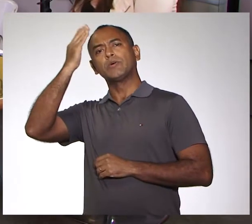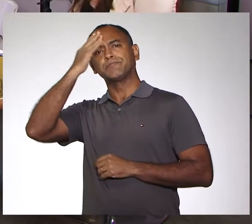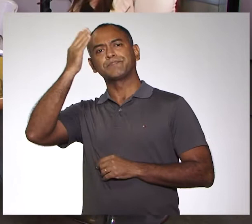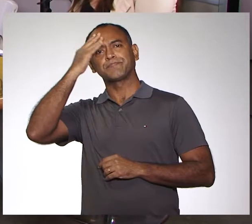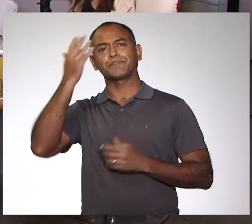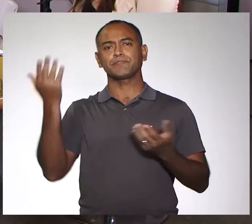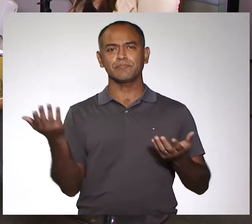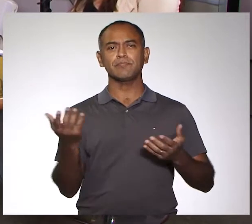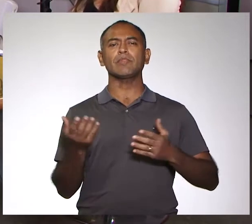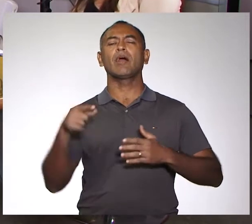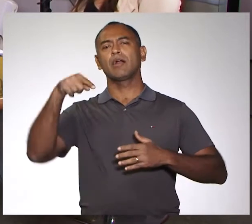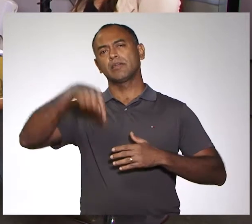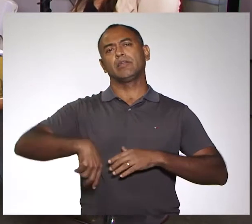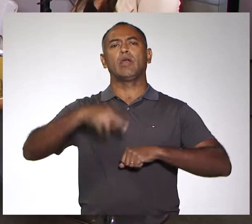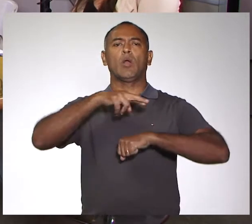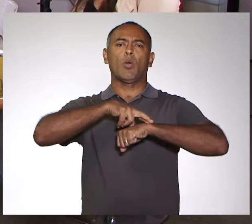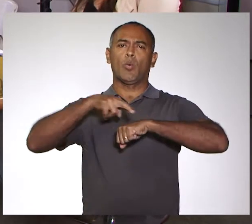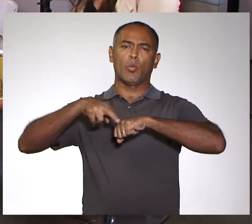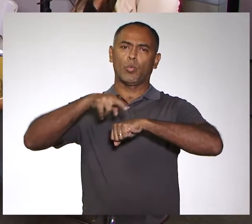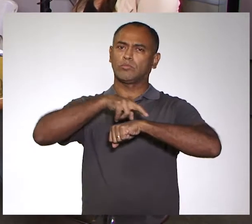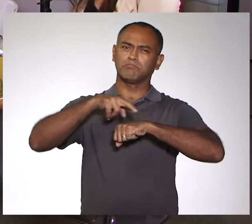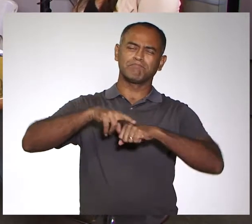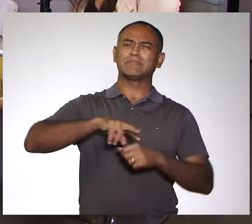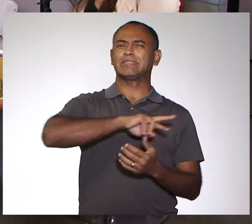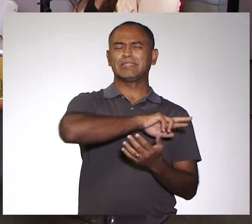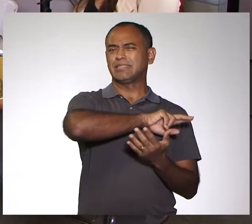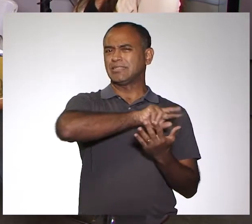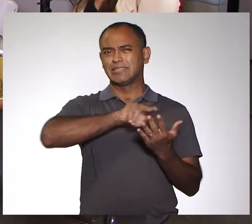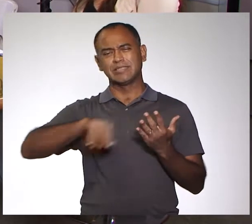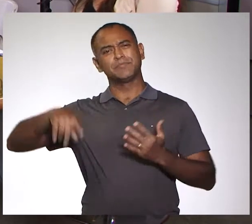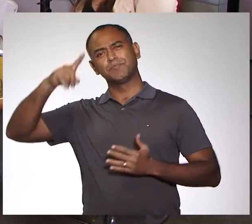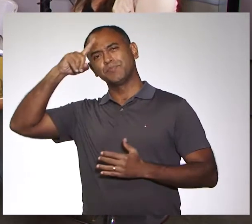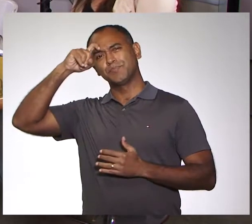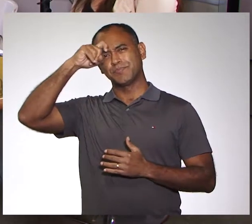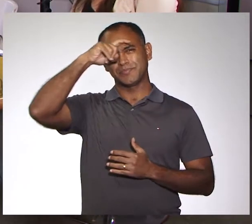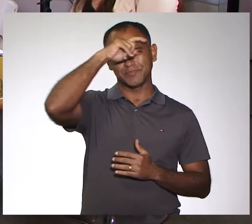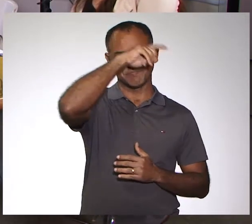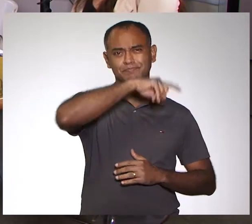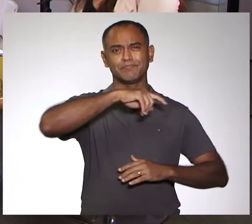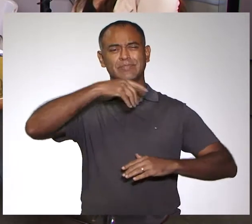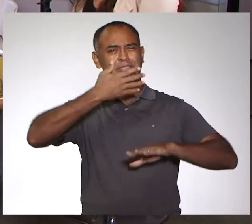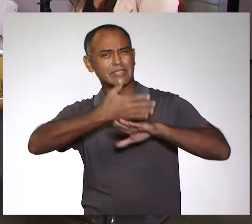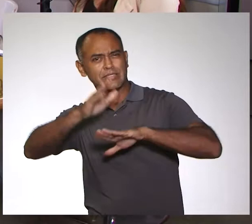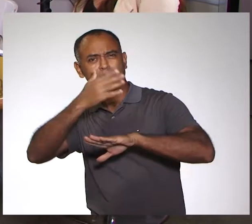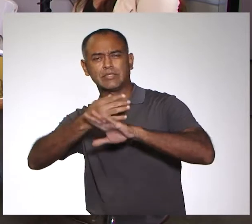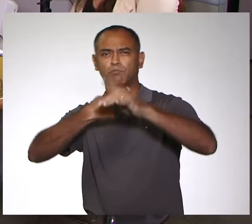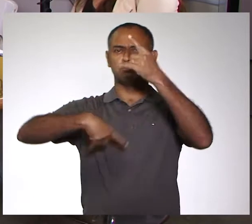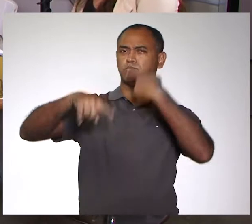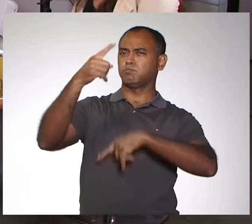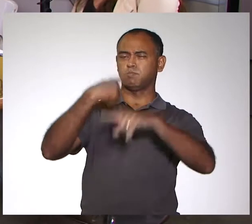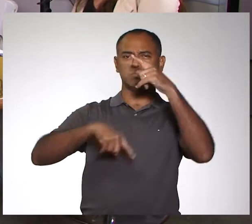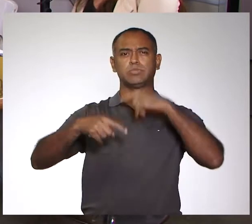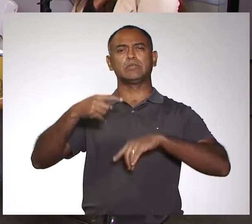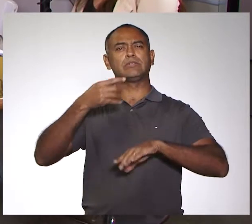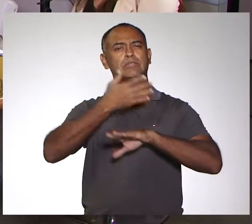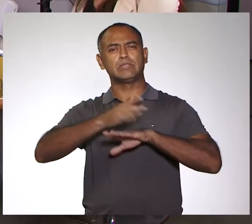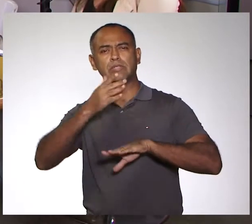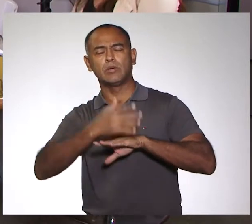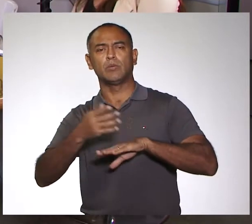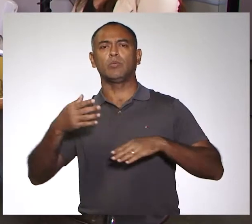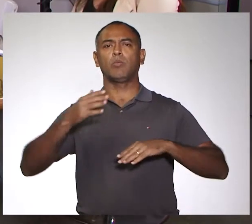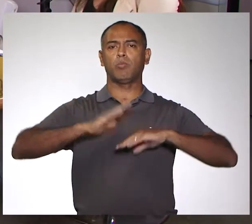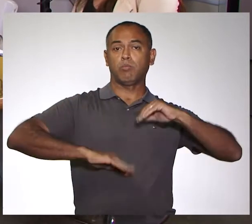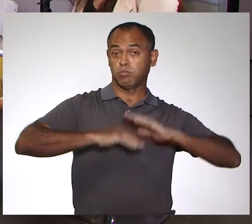sabemos, aqui no nosso estado de Roraima, nós temos diversas dificuldades para qualificar os nossos profissionais.